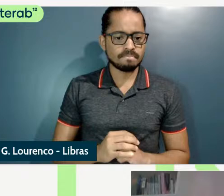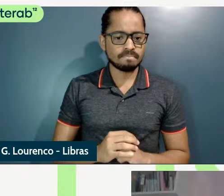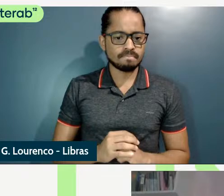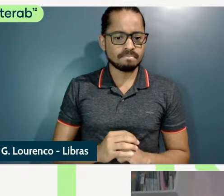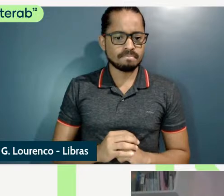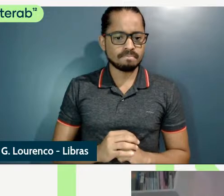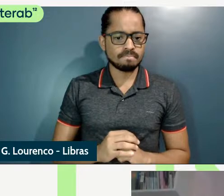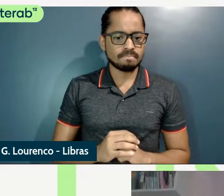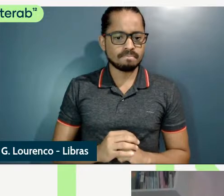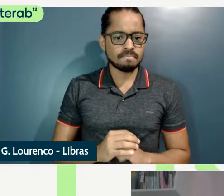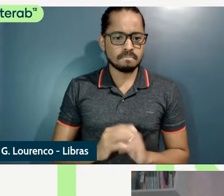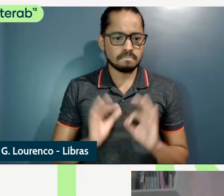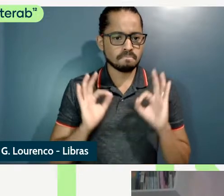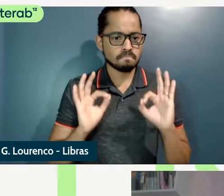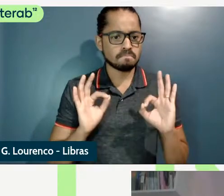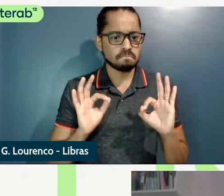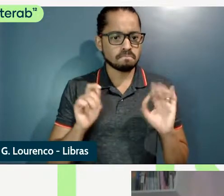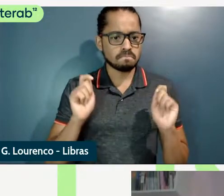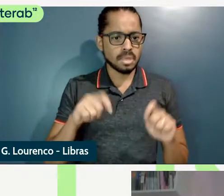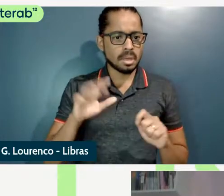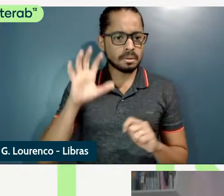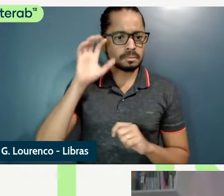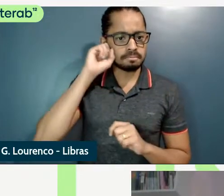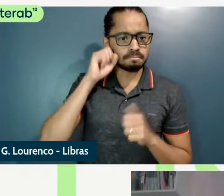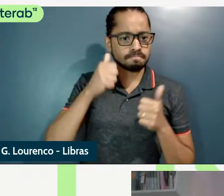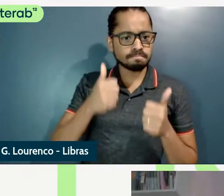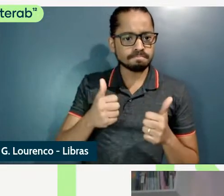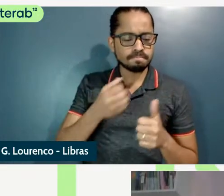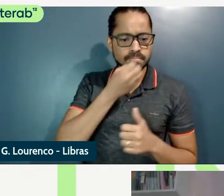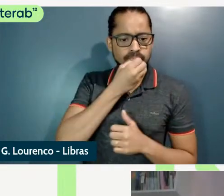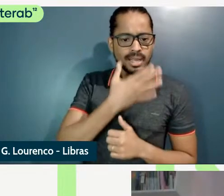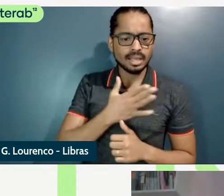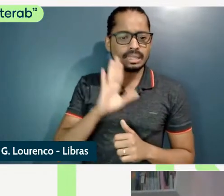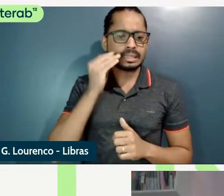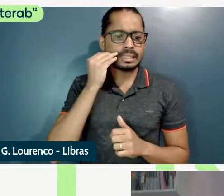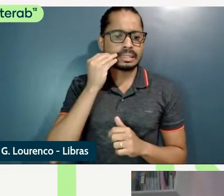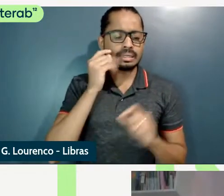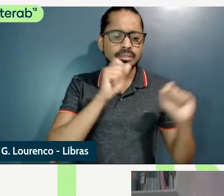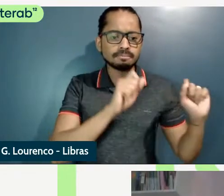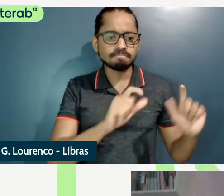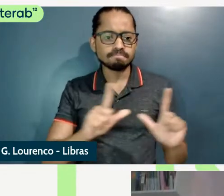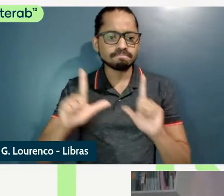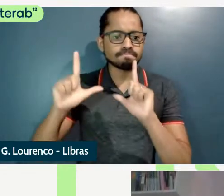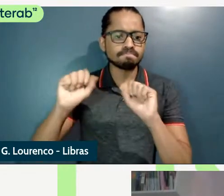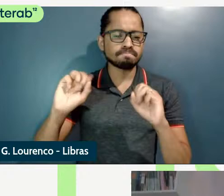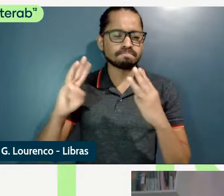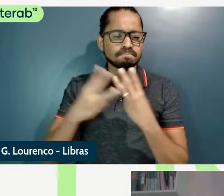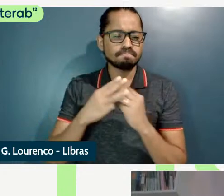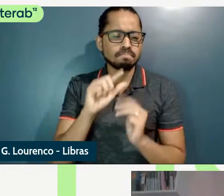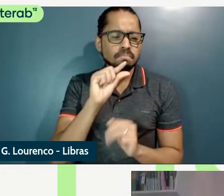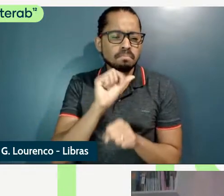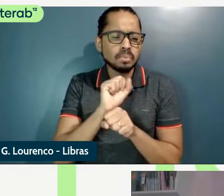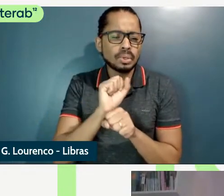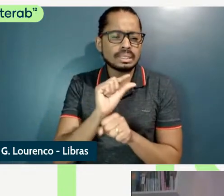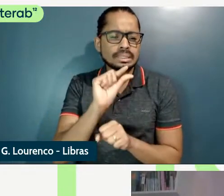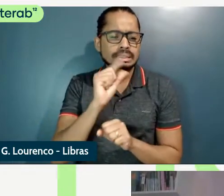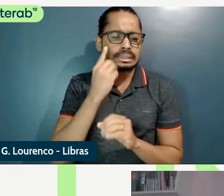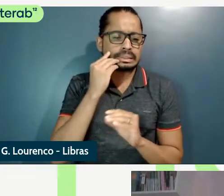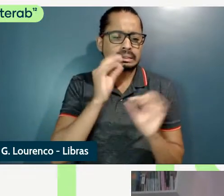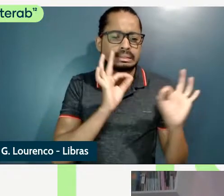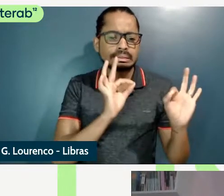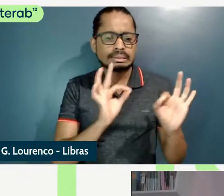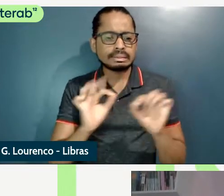vocês estão me ouvindo ah perfeito sim eu estou tentando compartilhar só um momentinho a janela